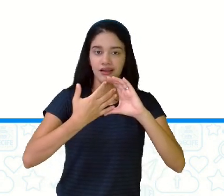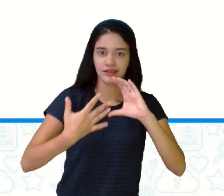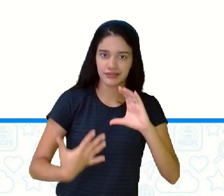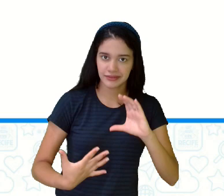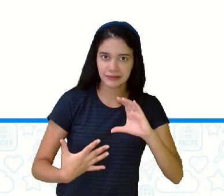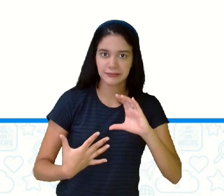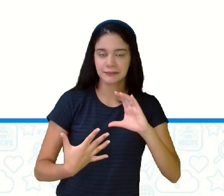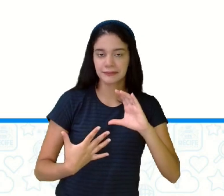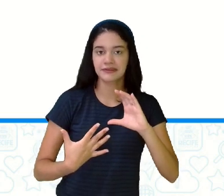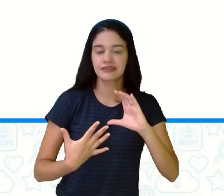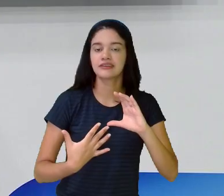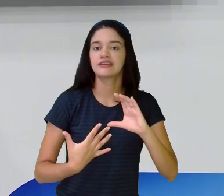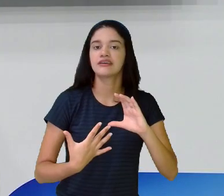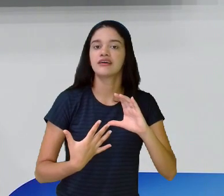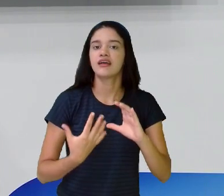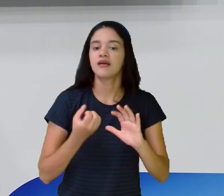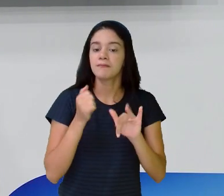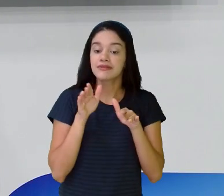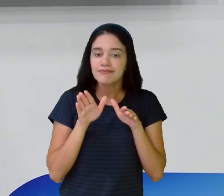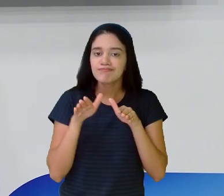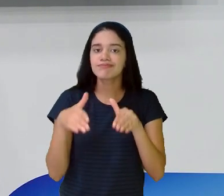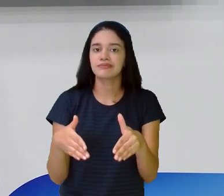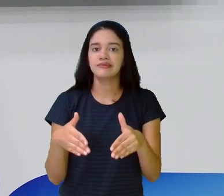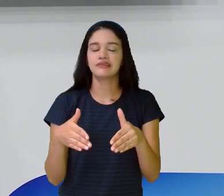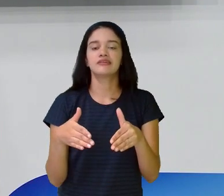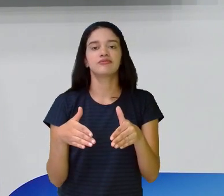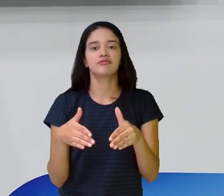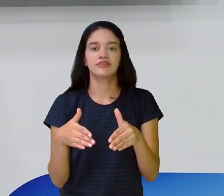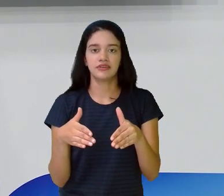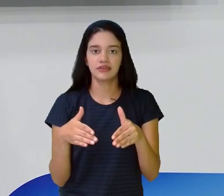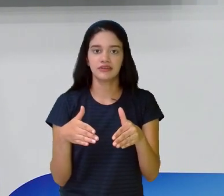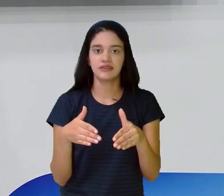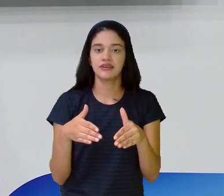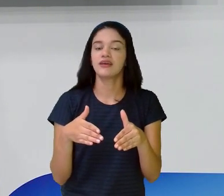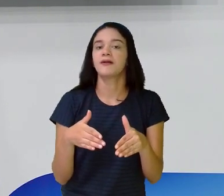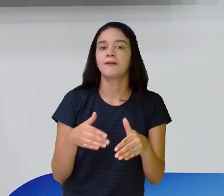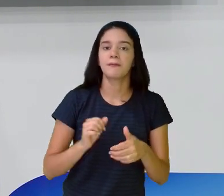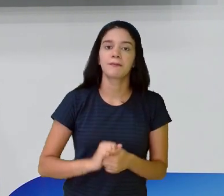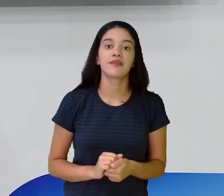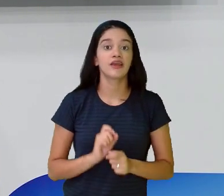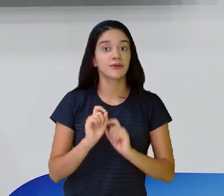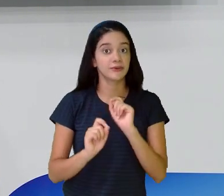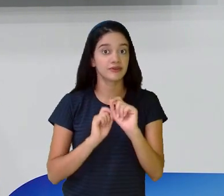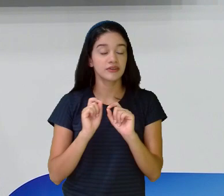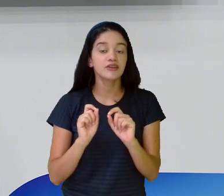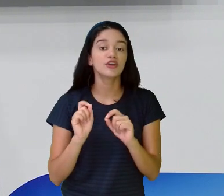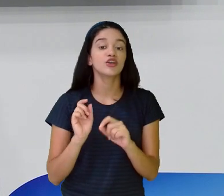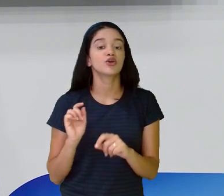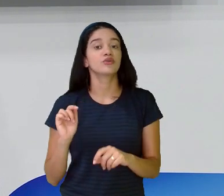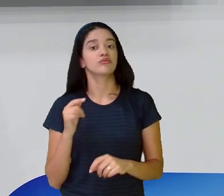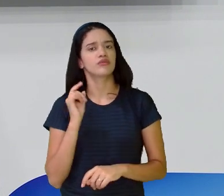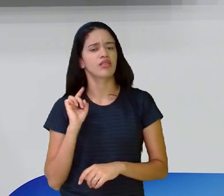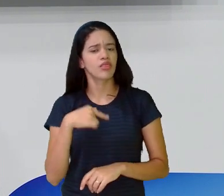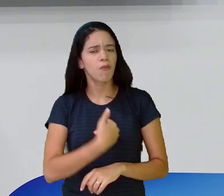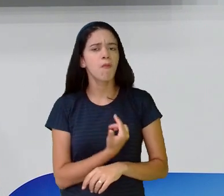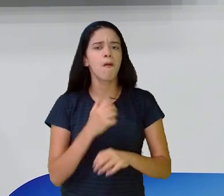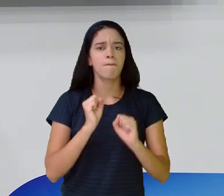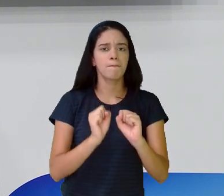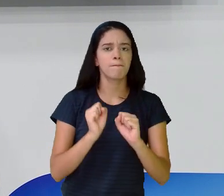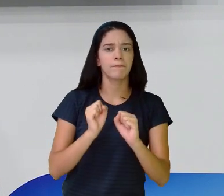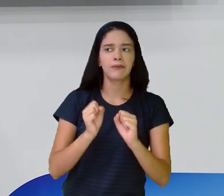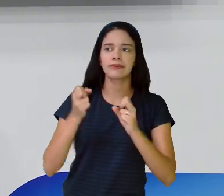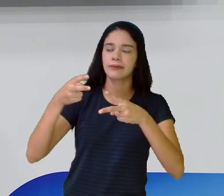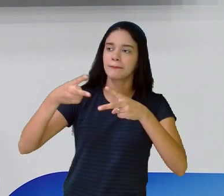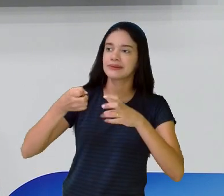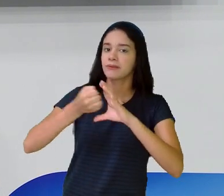específica, a gente pode dizer assim dela, que a gente pode atribuir a essa personagem.